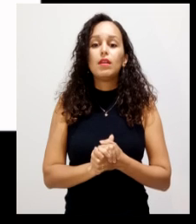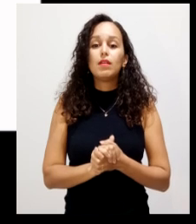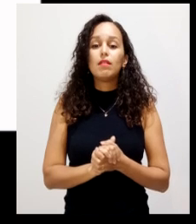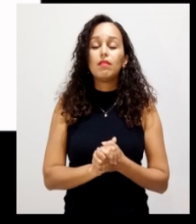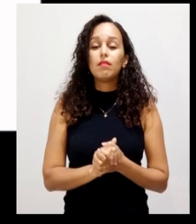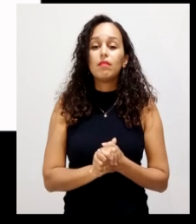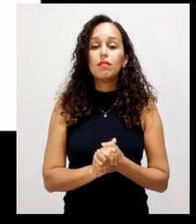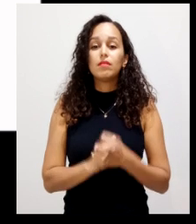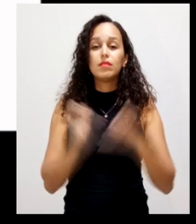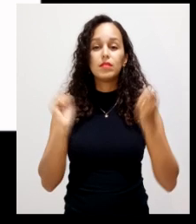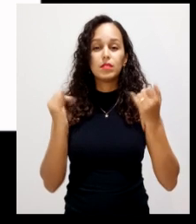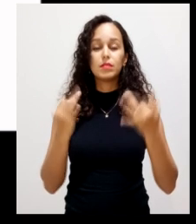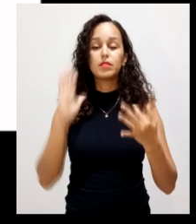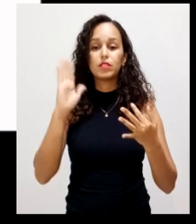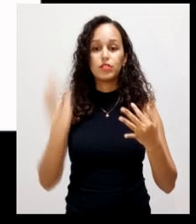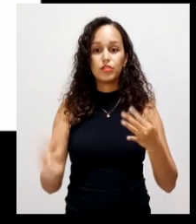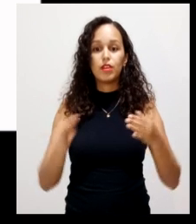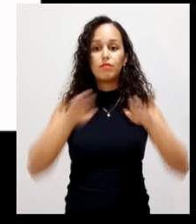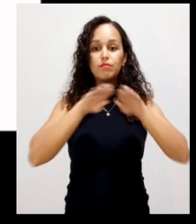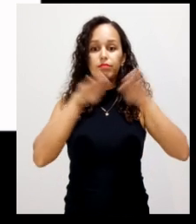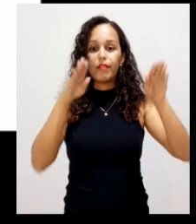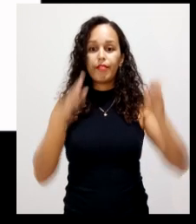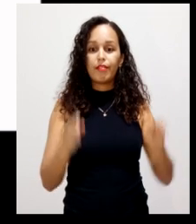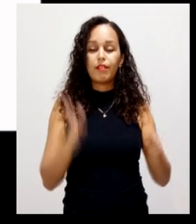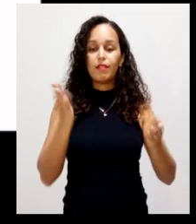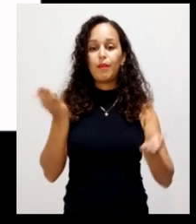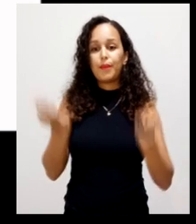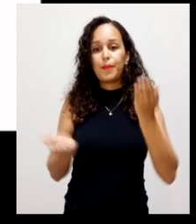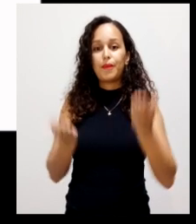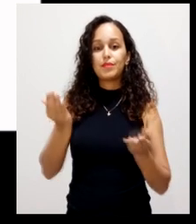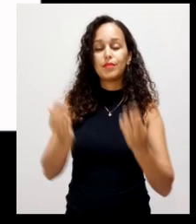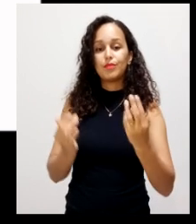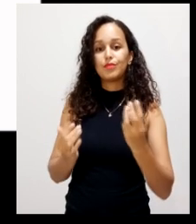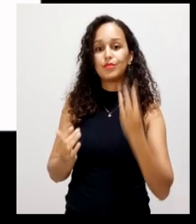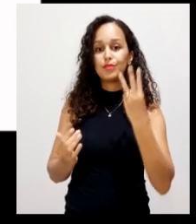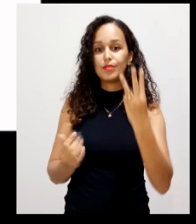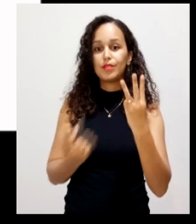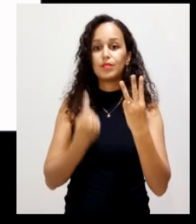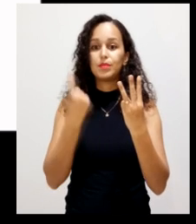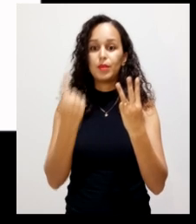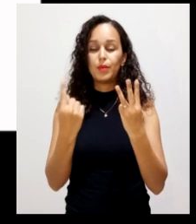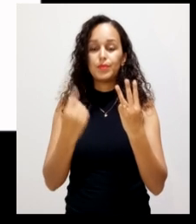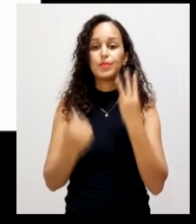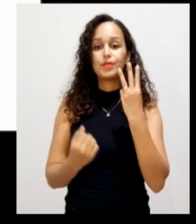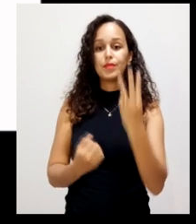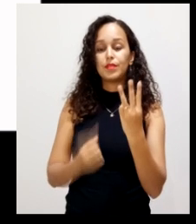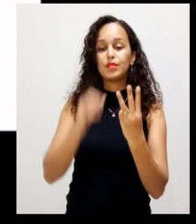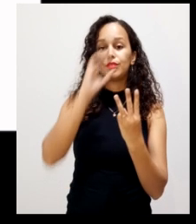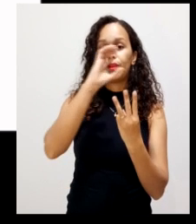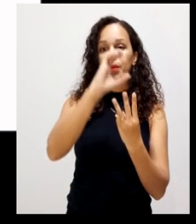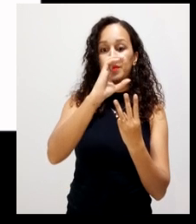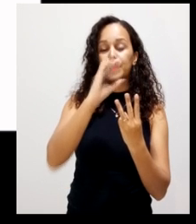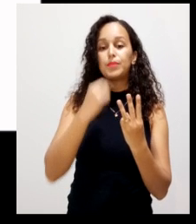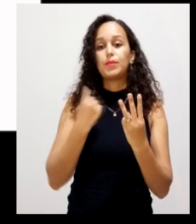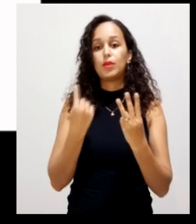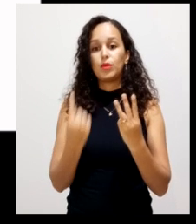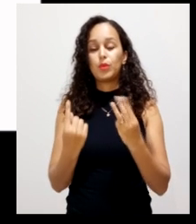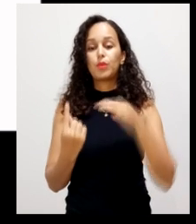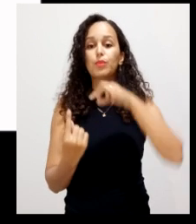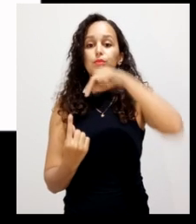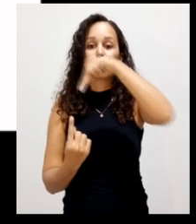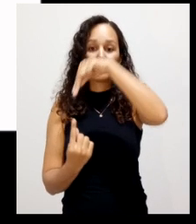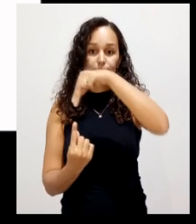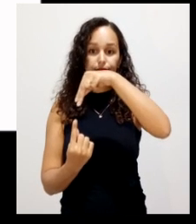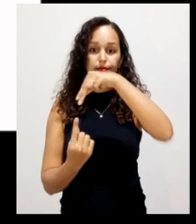leira em proporção de 3 para 1, respeitando 3 de carbono e 1 de nitrogênio.